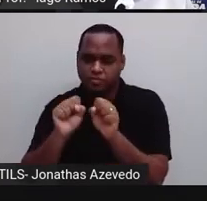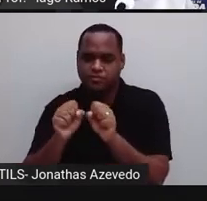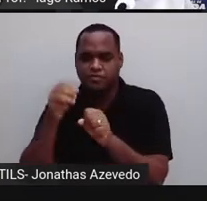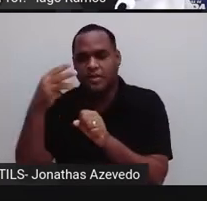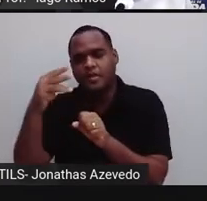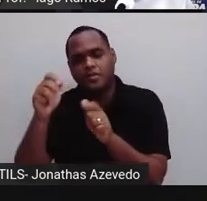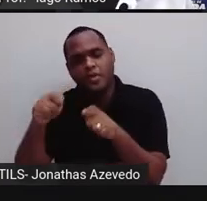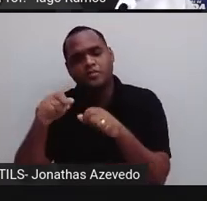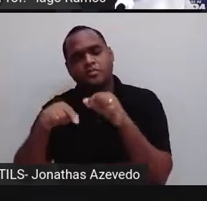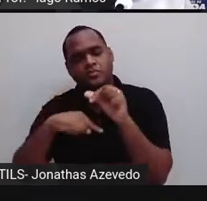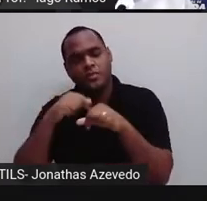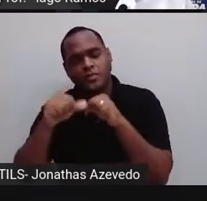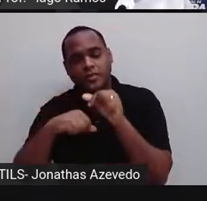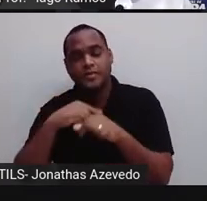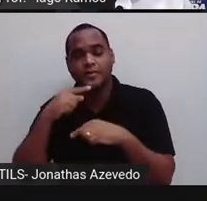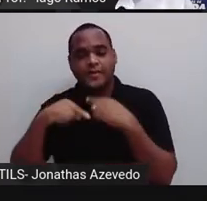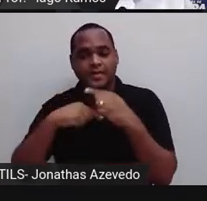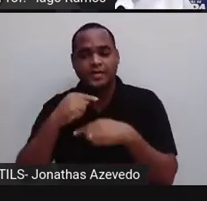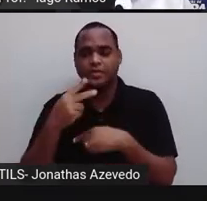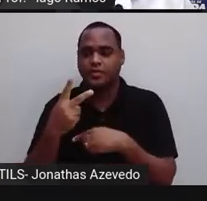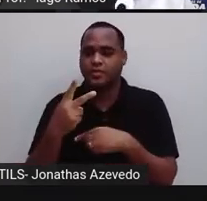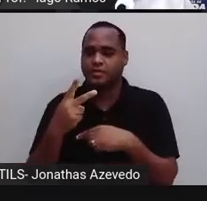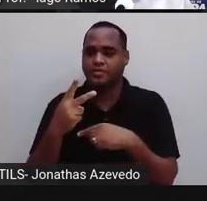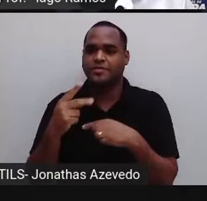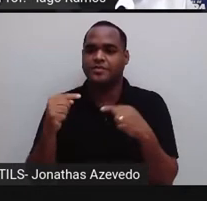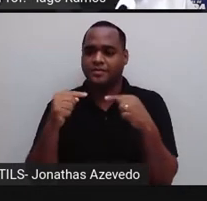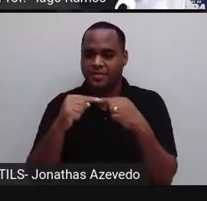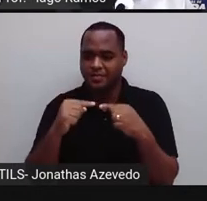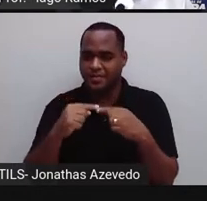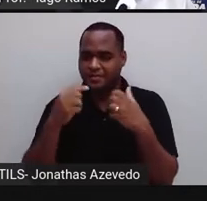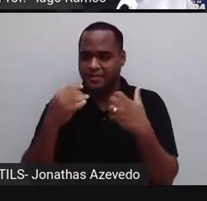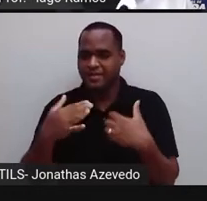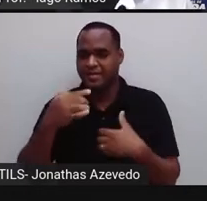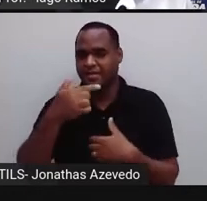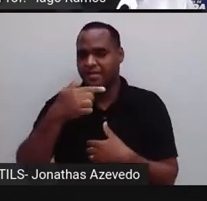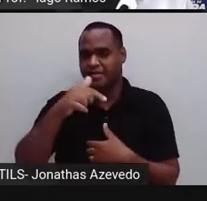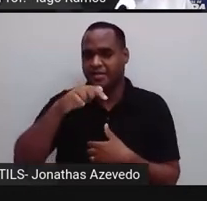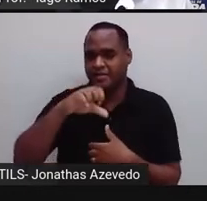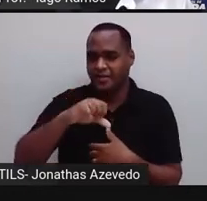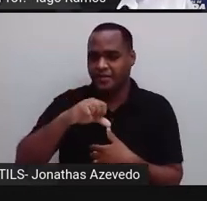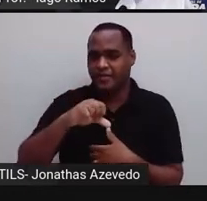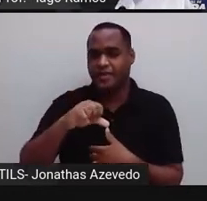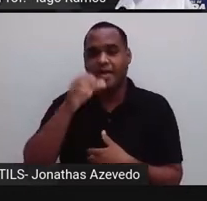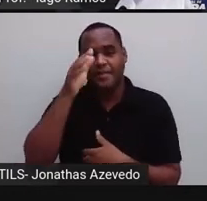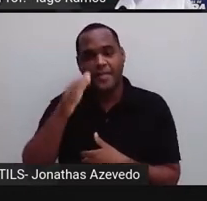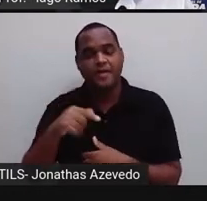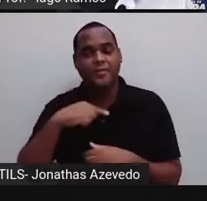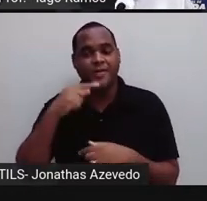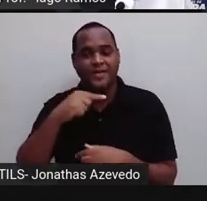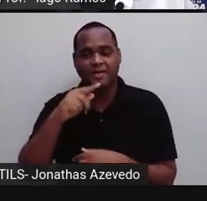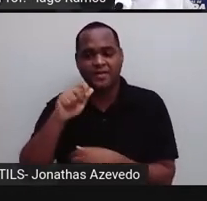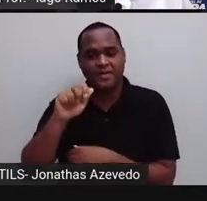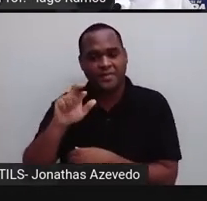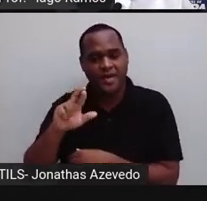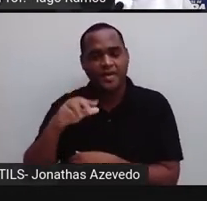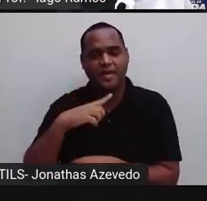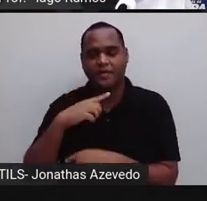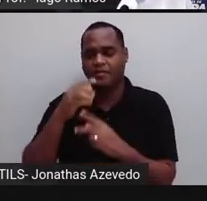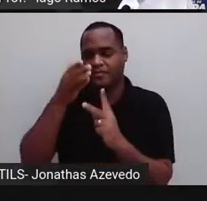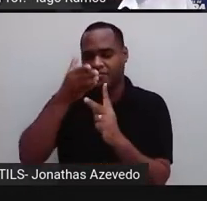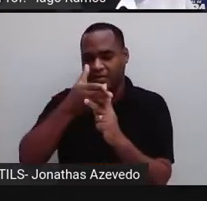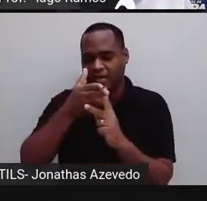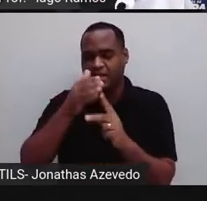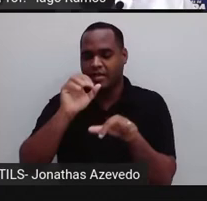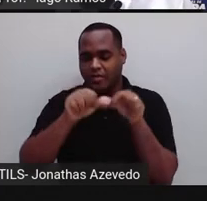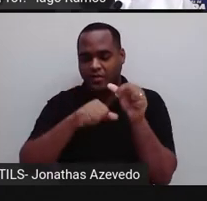2, 729 não é par, tá bom? Então a gente consegue dividir por 3. Então a gente vai, rascunha